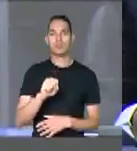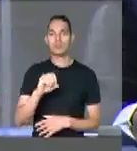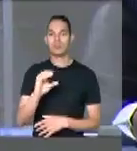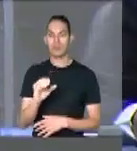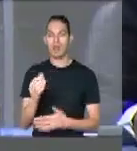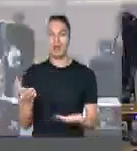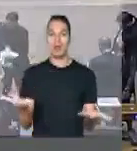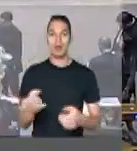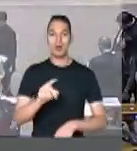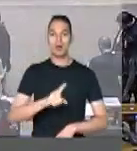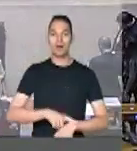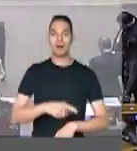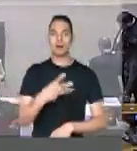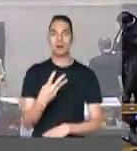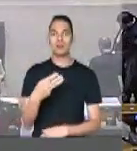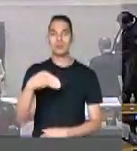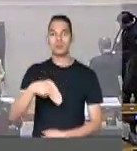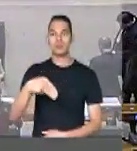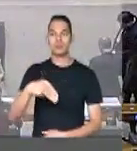Três minutos.